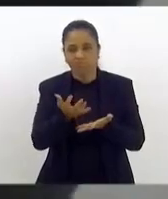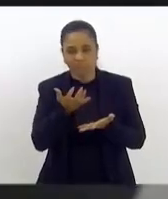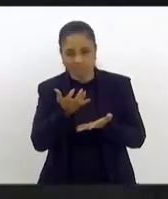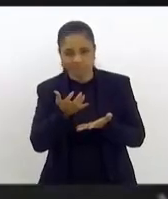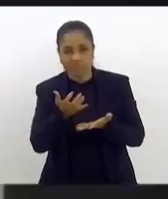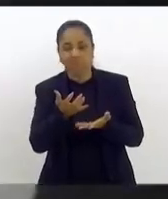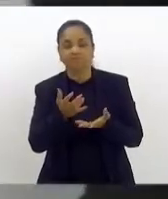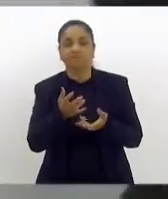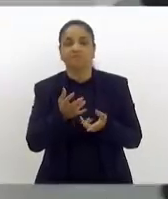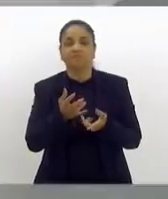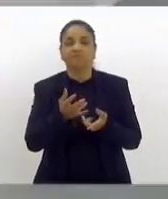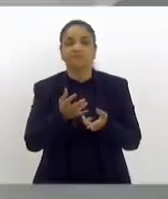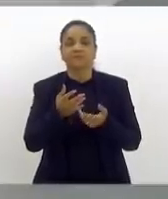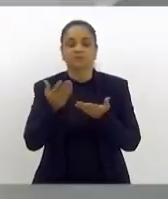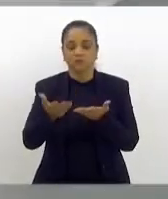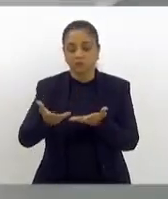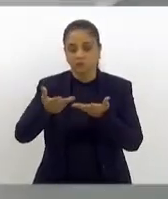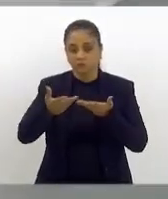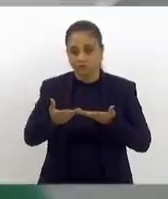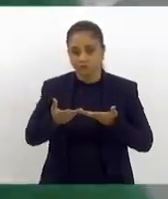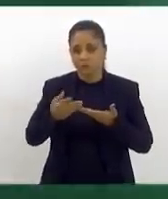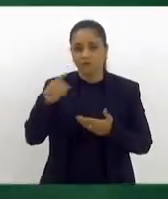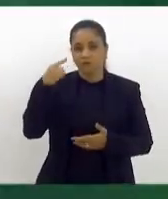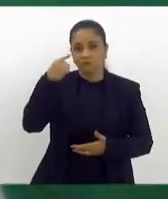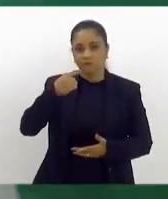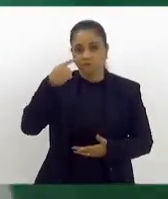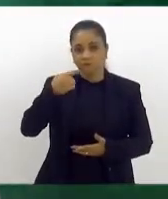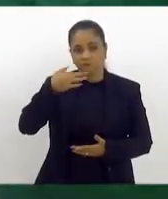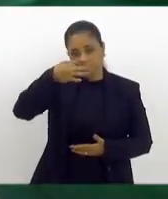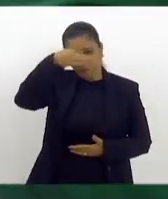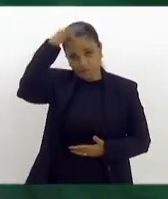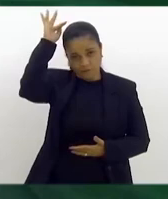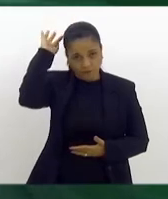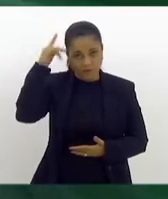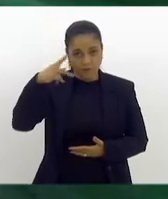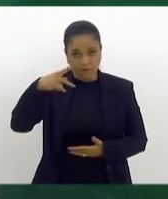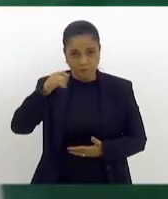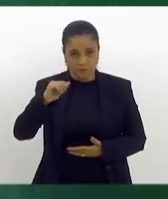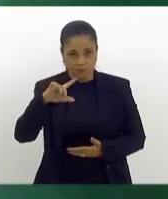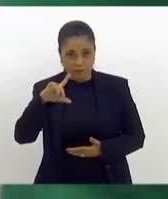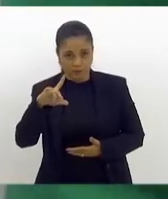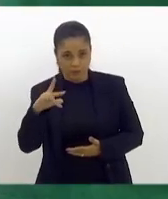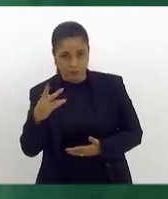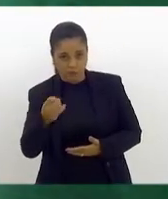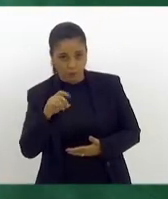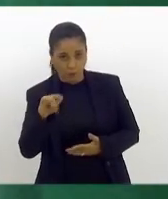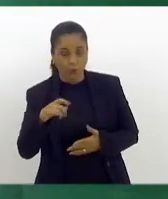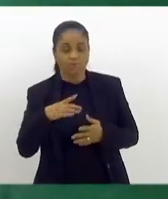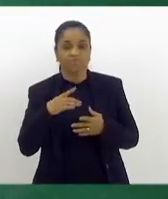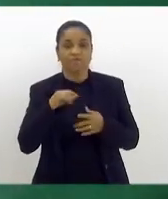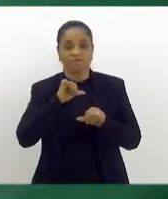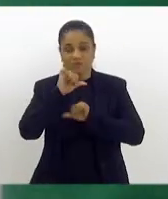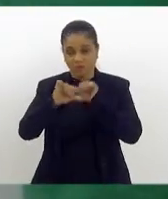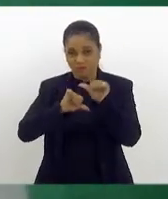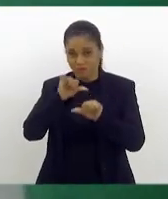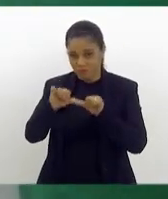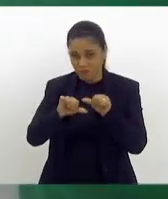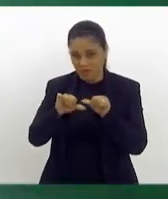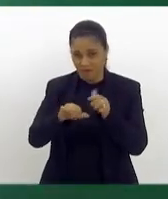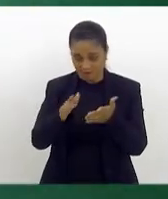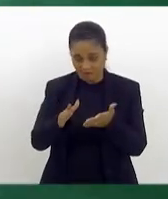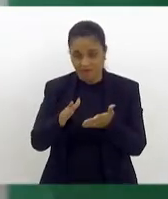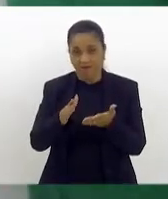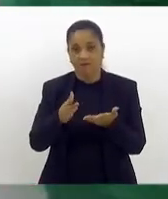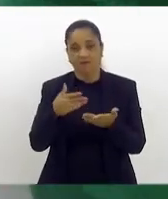nós íamos convidar aqui o deputado Fred Pacheco, vamos ter que alterar, em virtude dele não estar presente. Vamos dar a